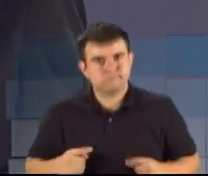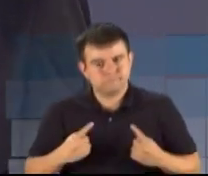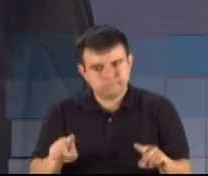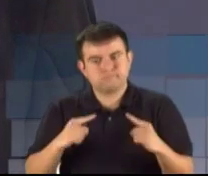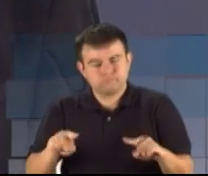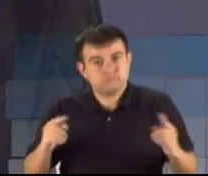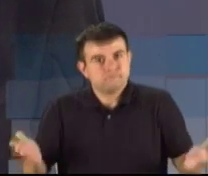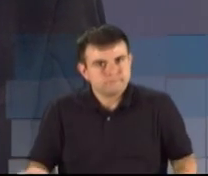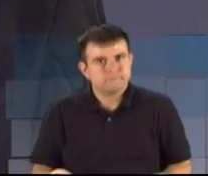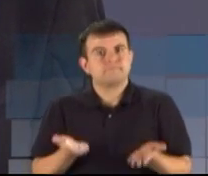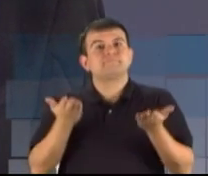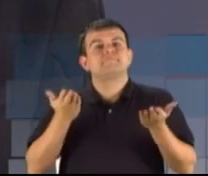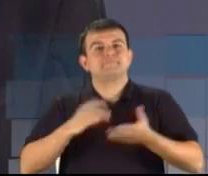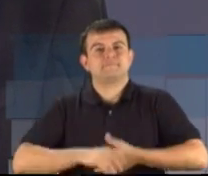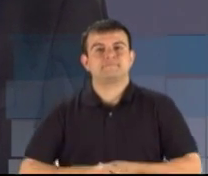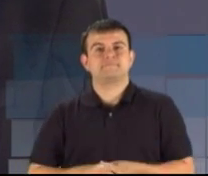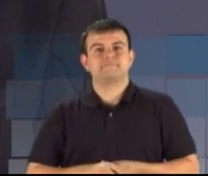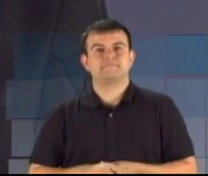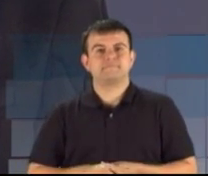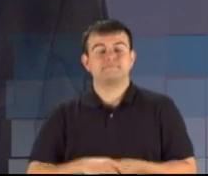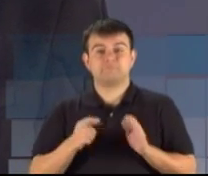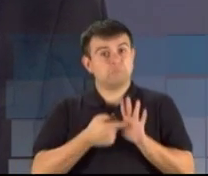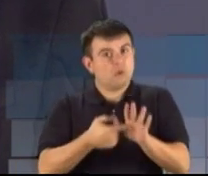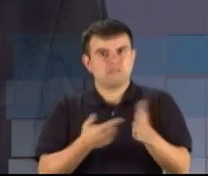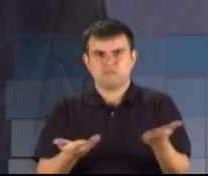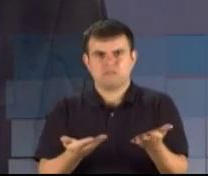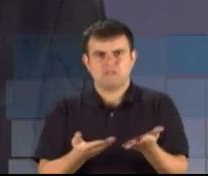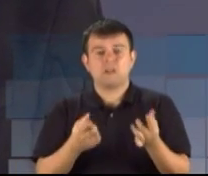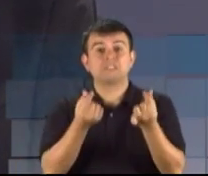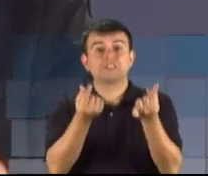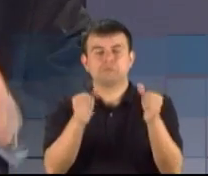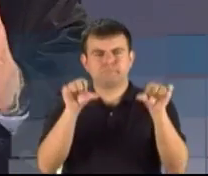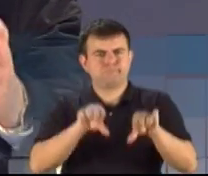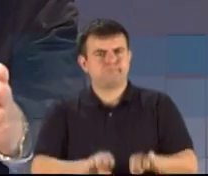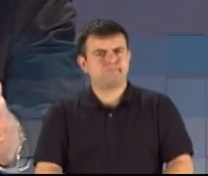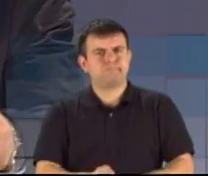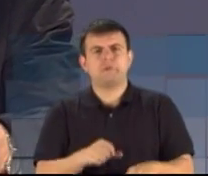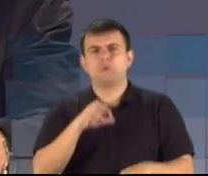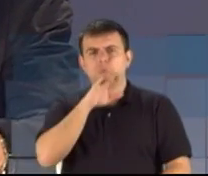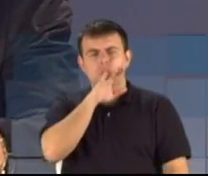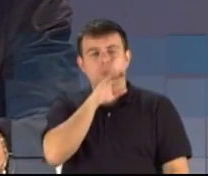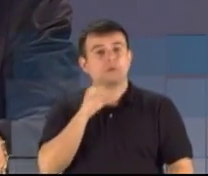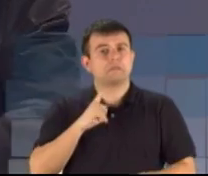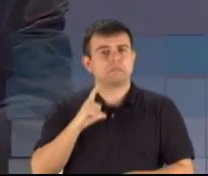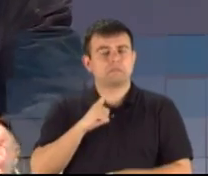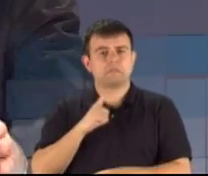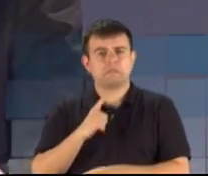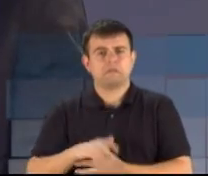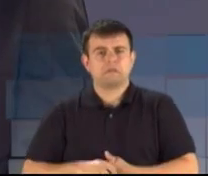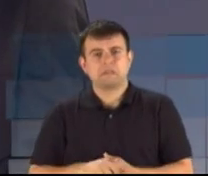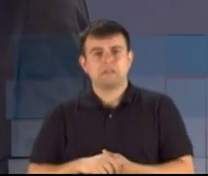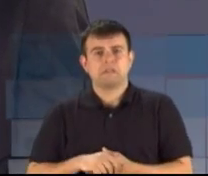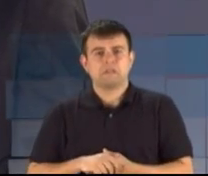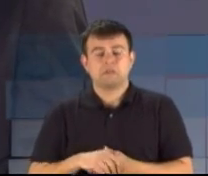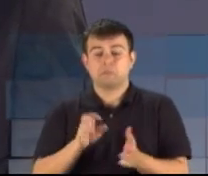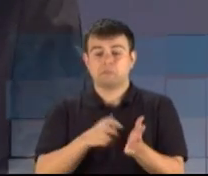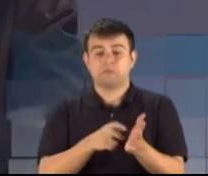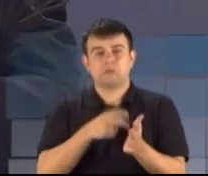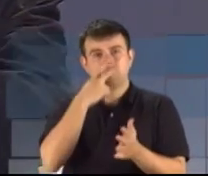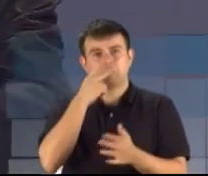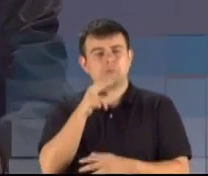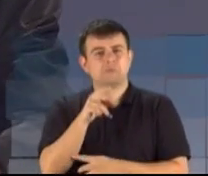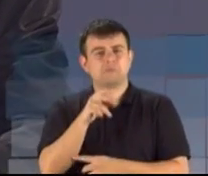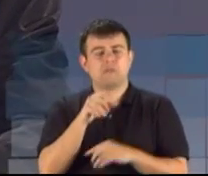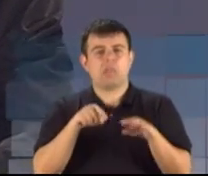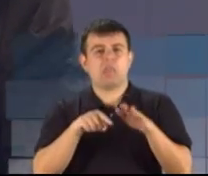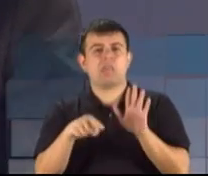aqui colocamos, em péssimas condições financeiras, que está ainda o banco já usando o cheque especial, que o